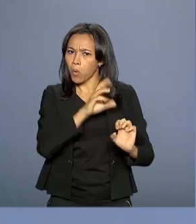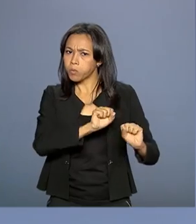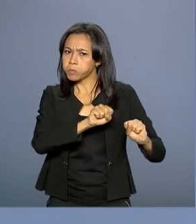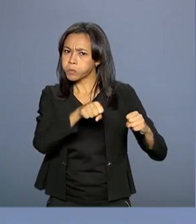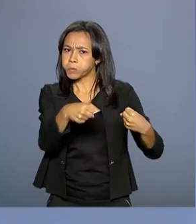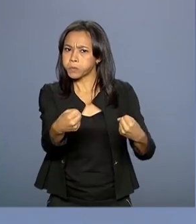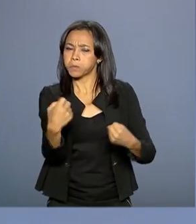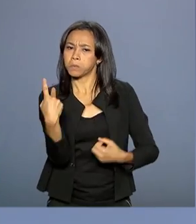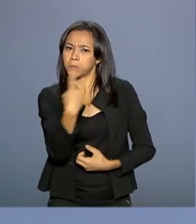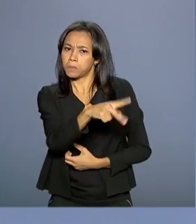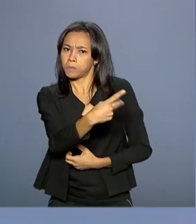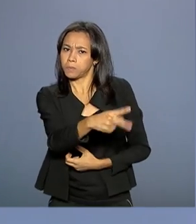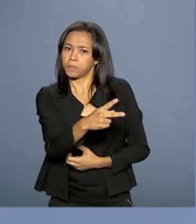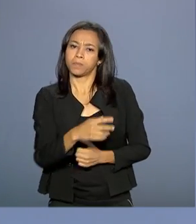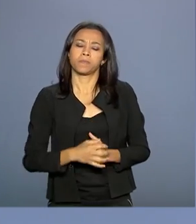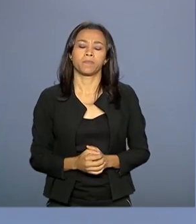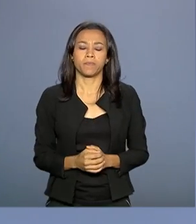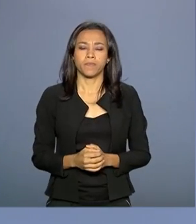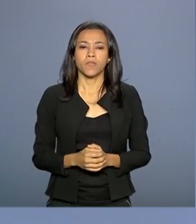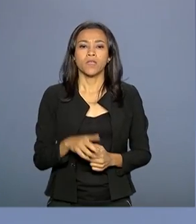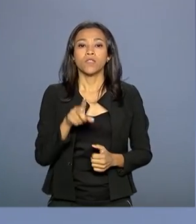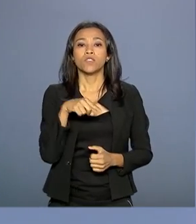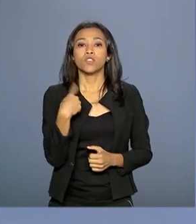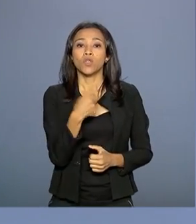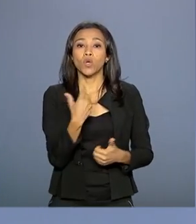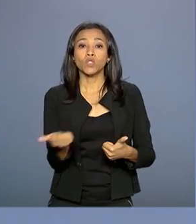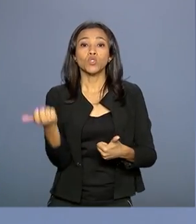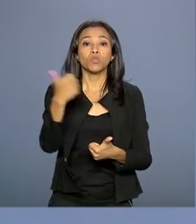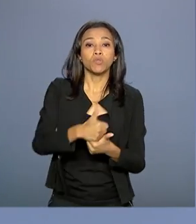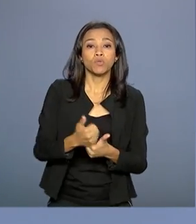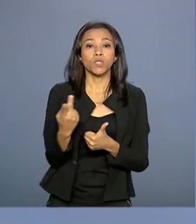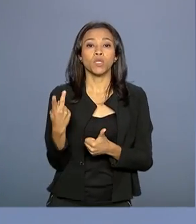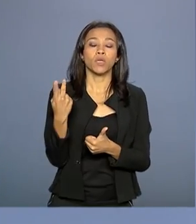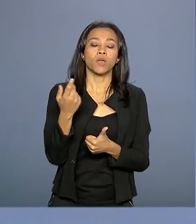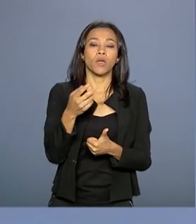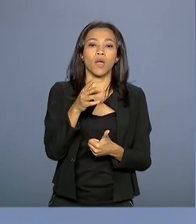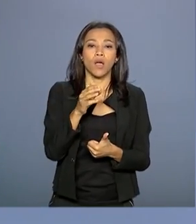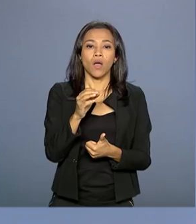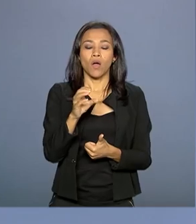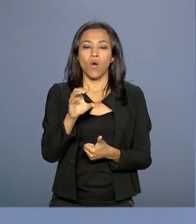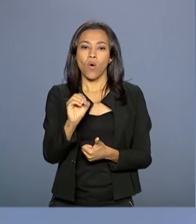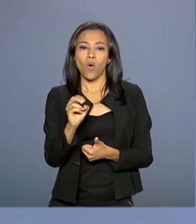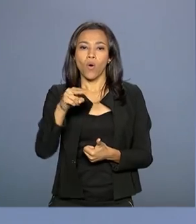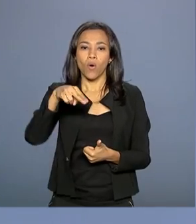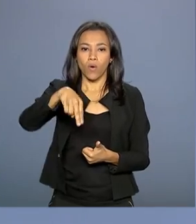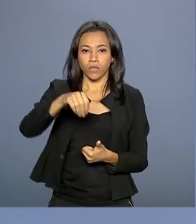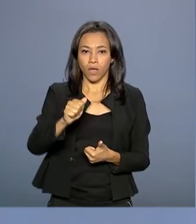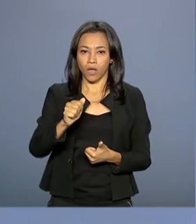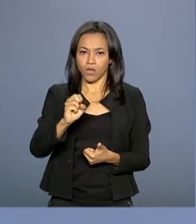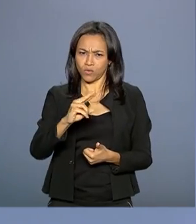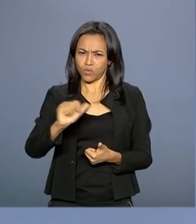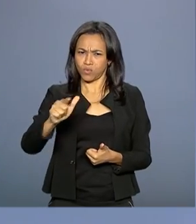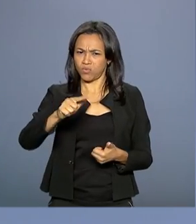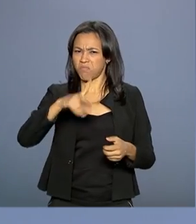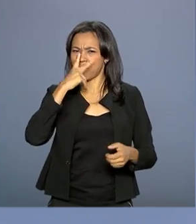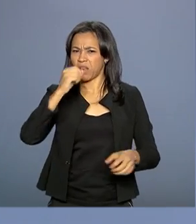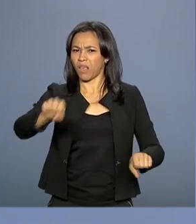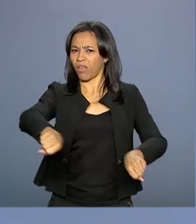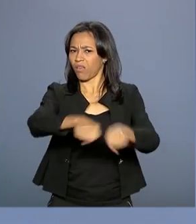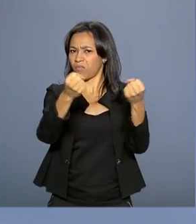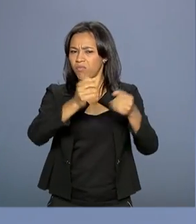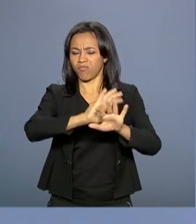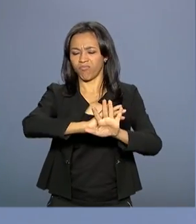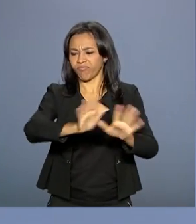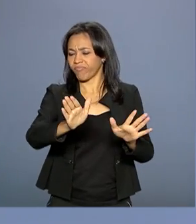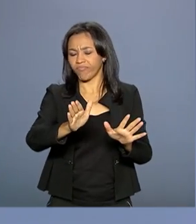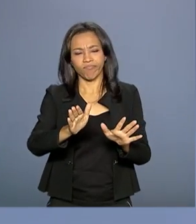e aderimos a ela, de substituir a Unasul, que é um organismo que já não faz sentido, um organismo falido, porque foi capturado por uma agenda,